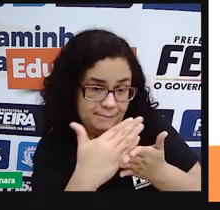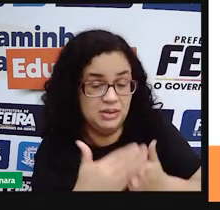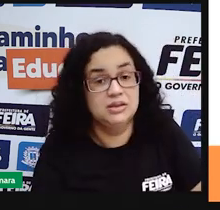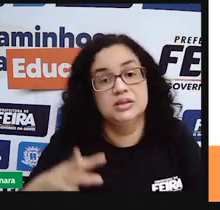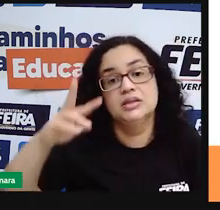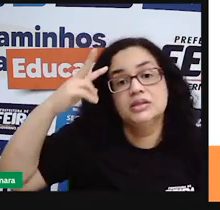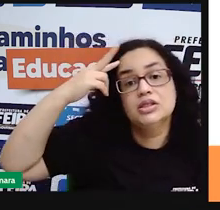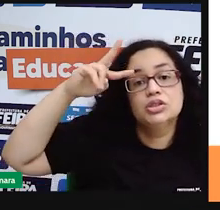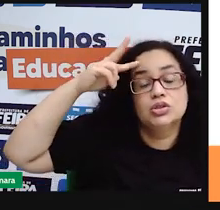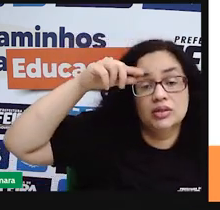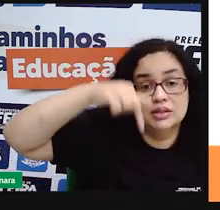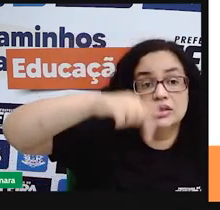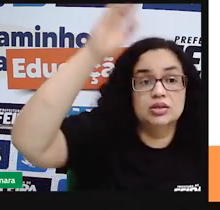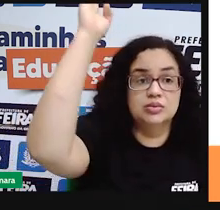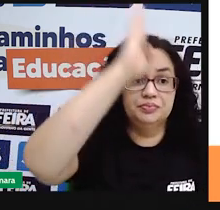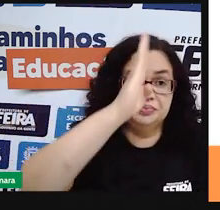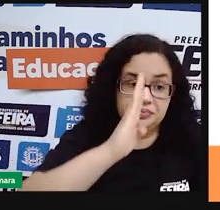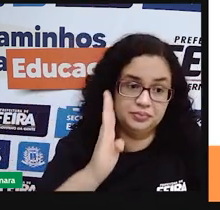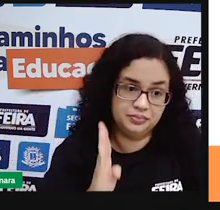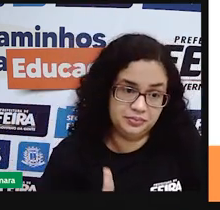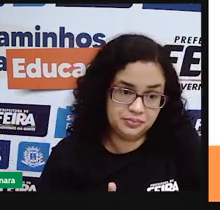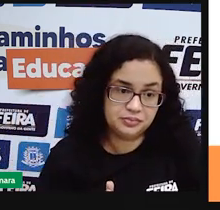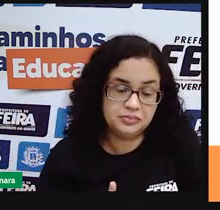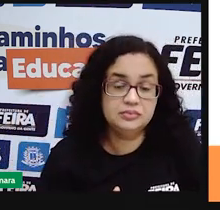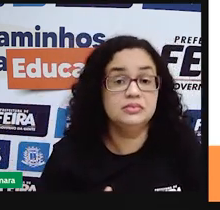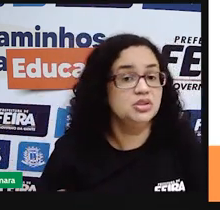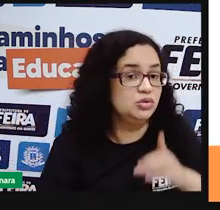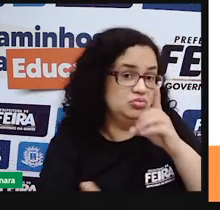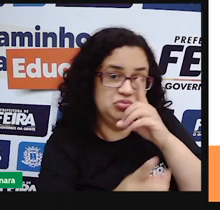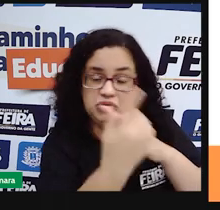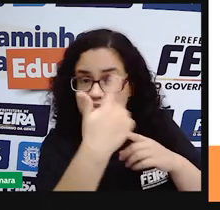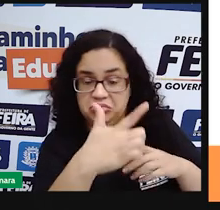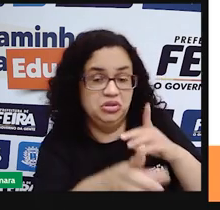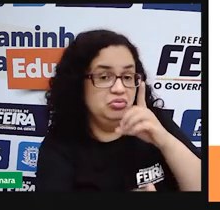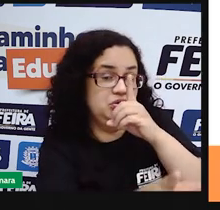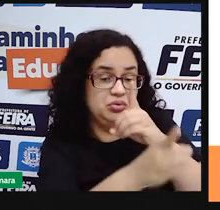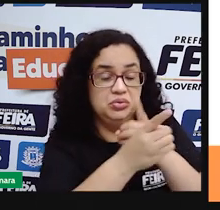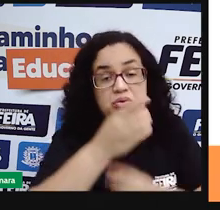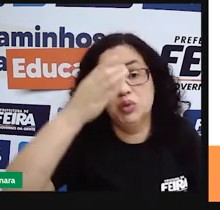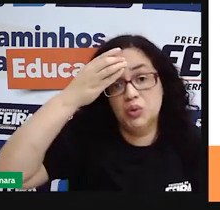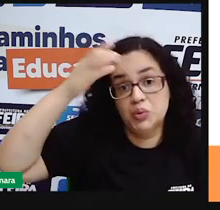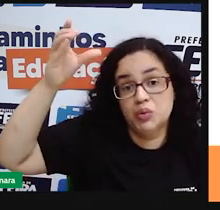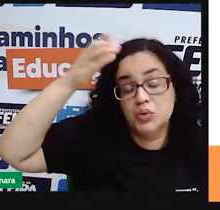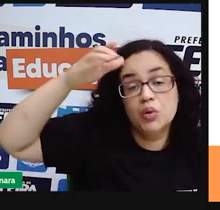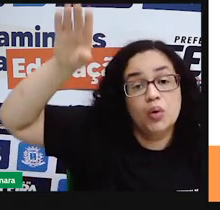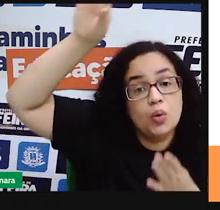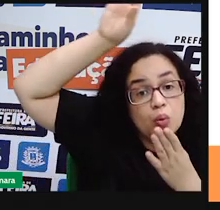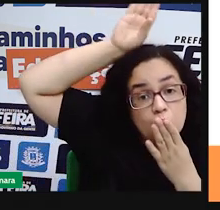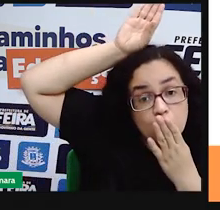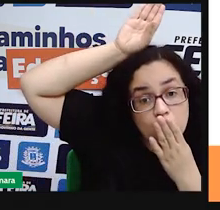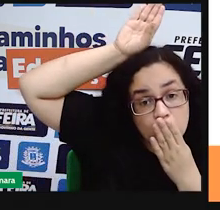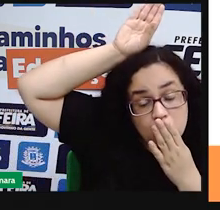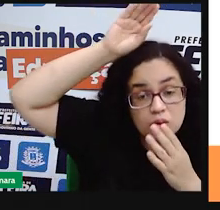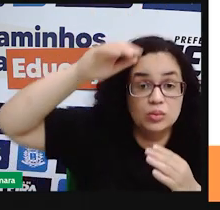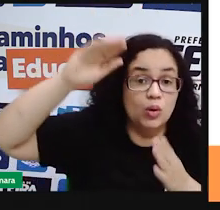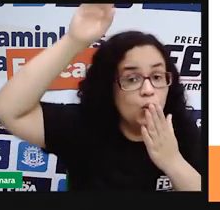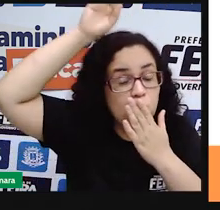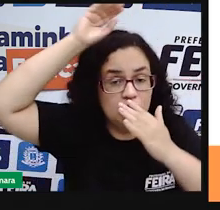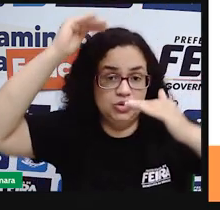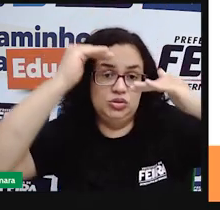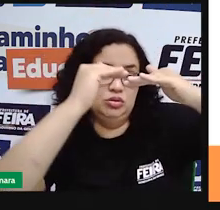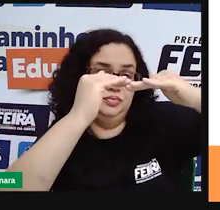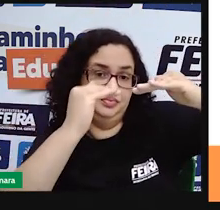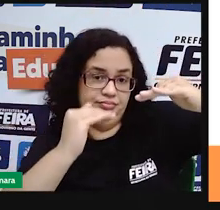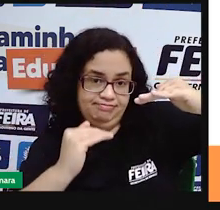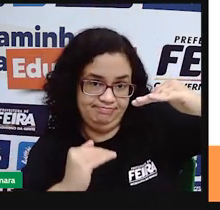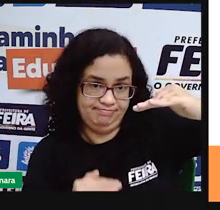Brasil. Então, assim, esse desencontro cultural onde a cultura indígena era vista como inferior, a cultura